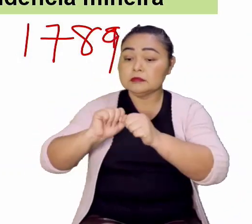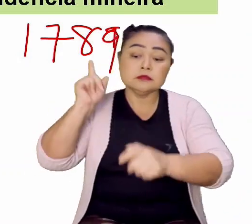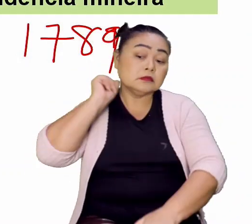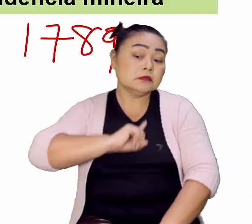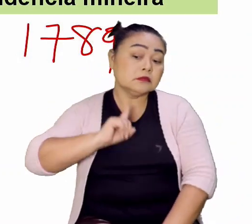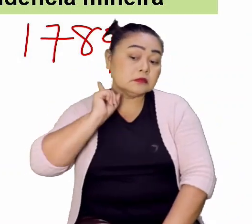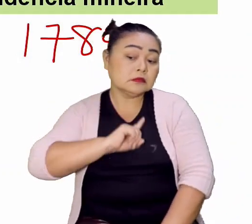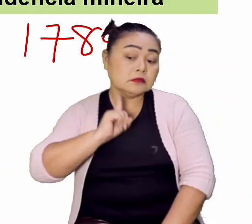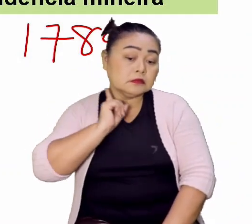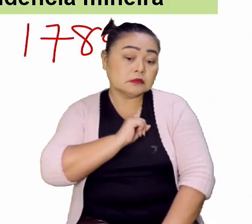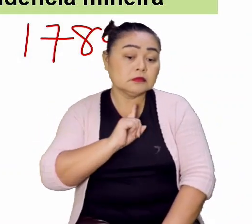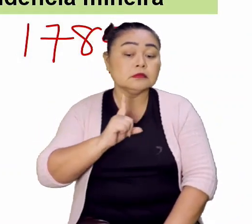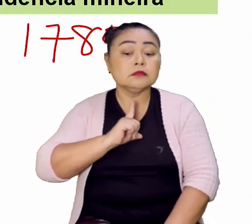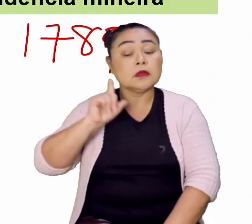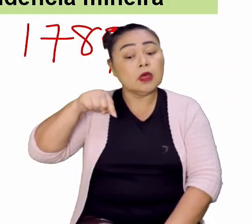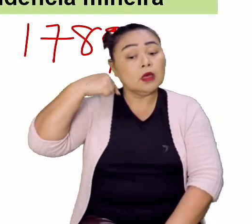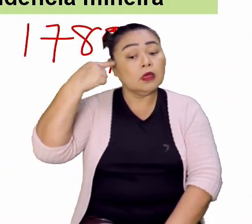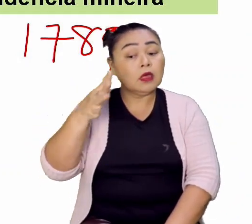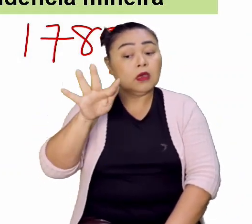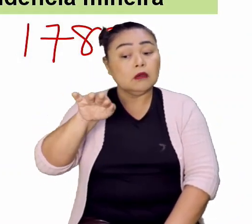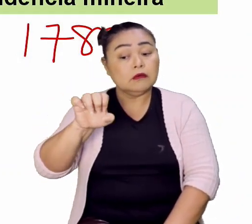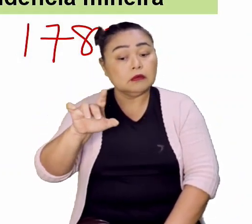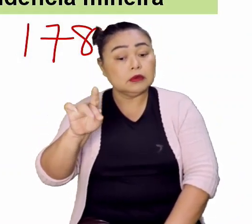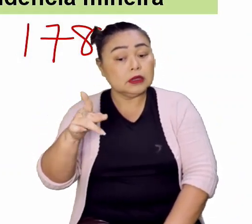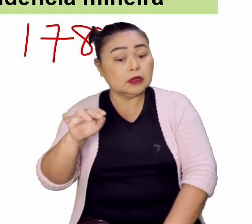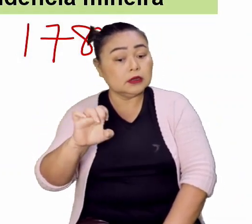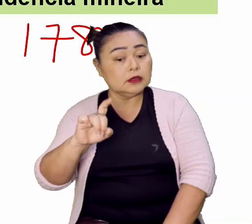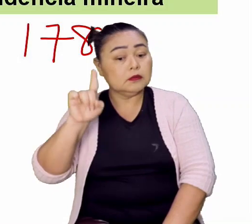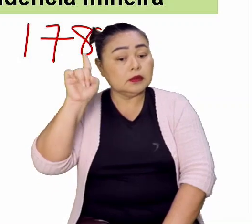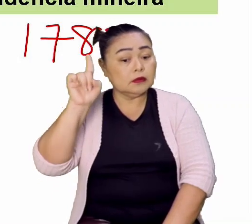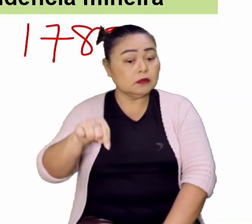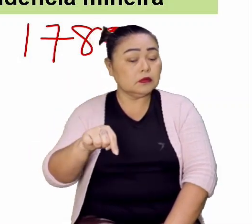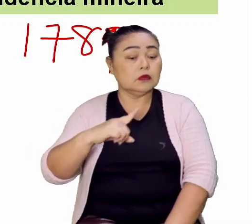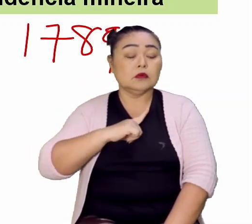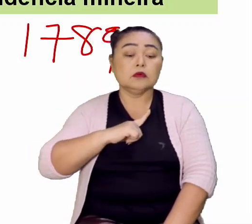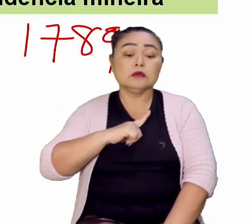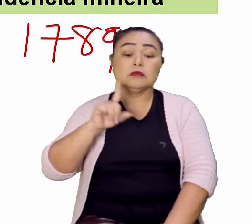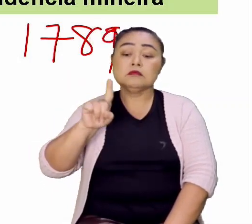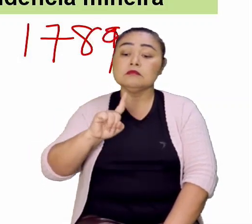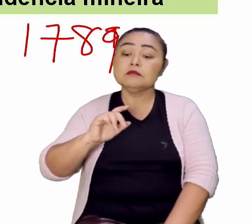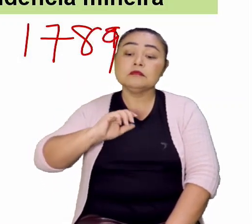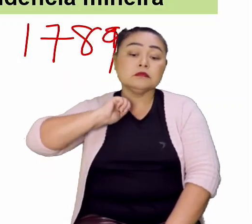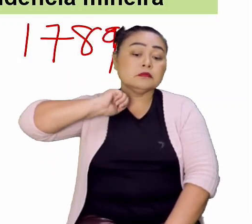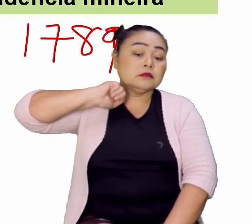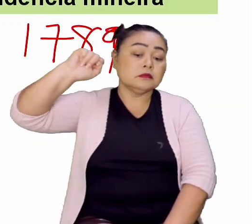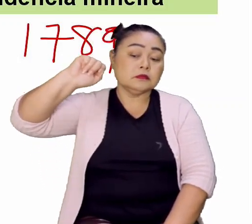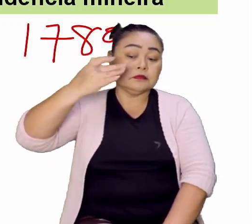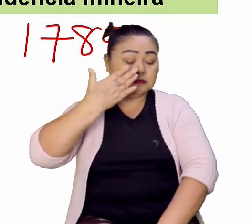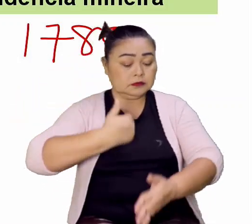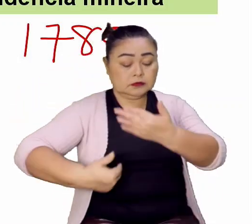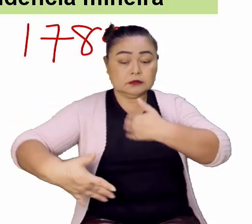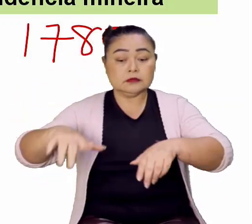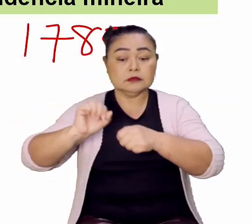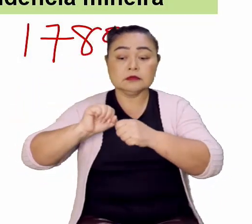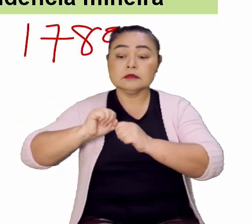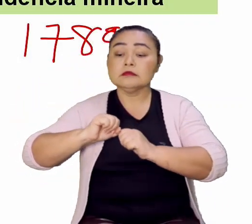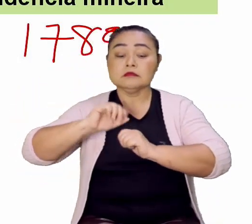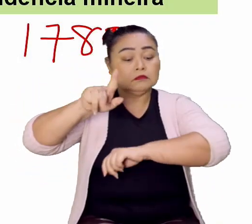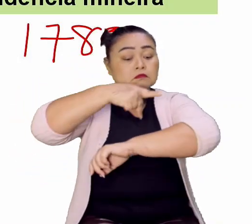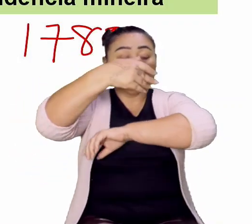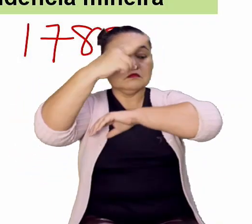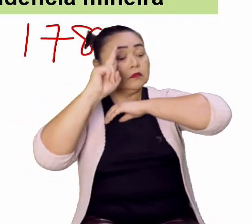depois, os líderes foram presos e Felipe dos Santos vai ser enforcado e também esquartejado em praça pública.